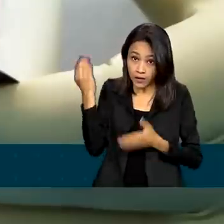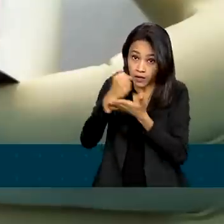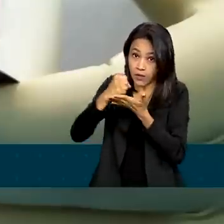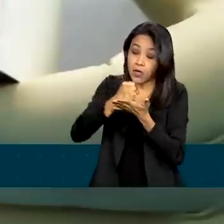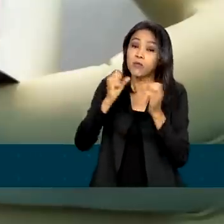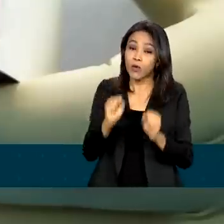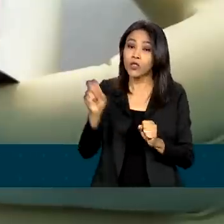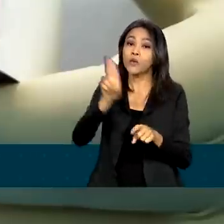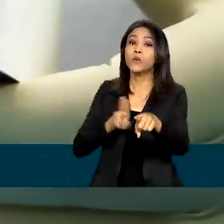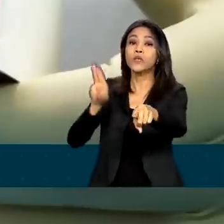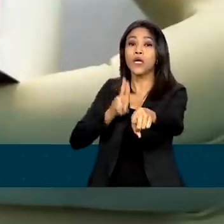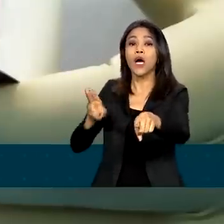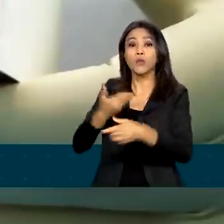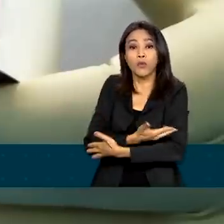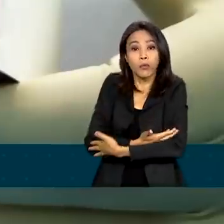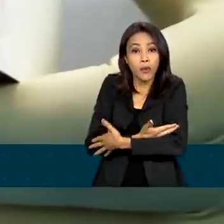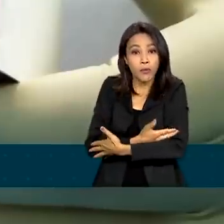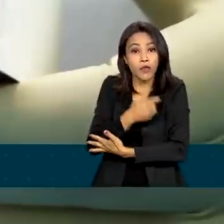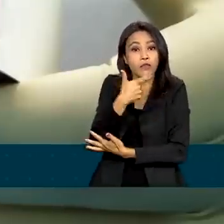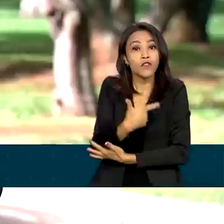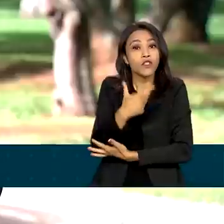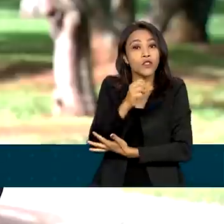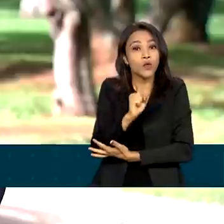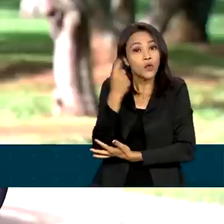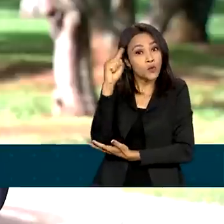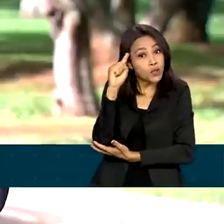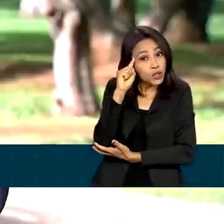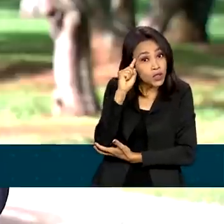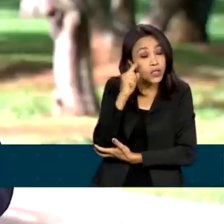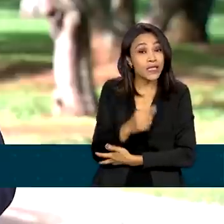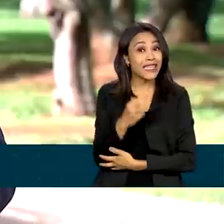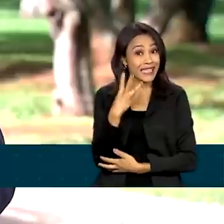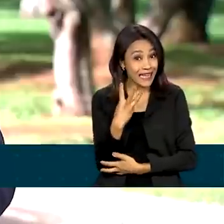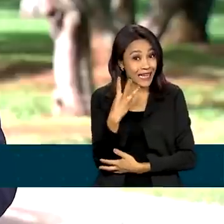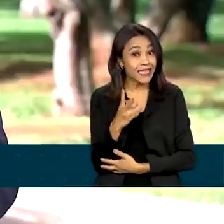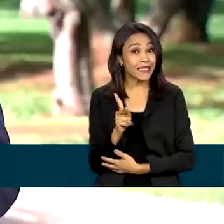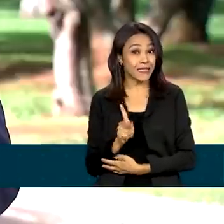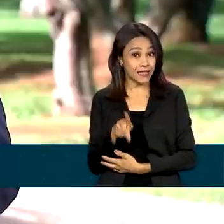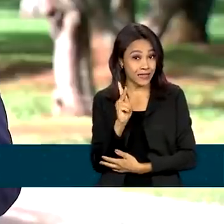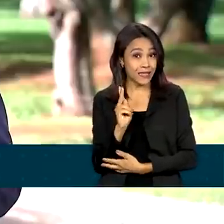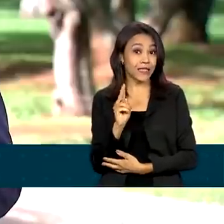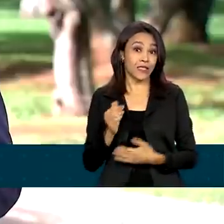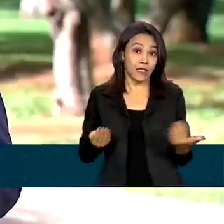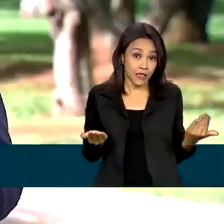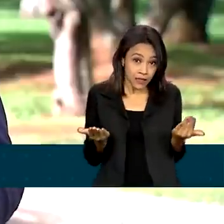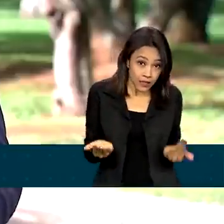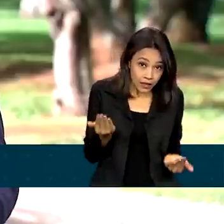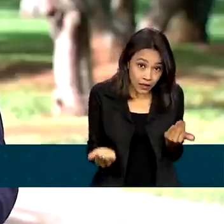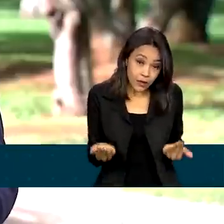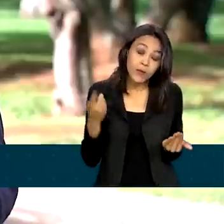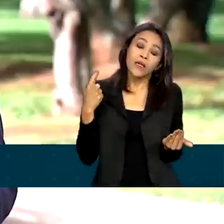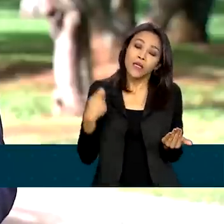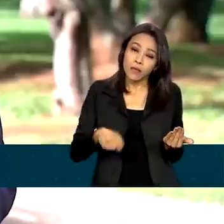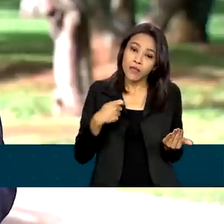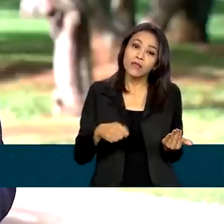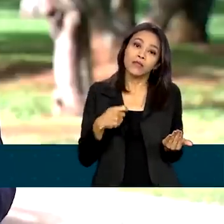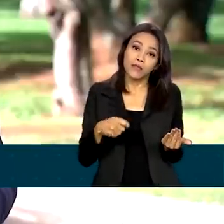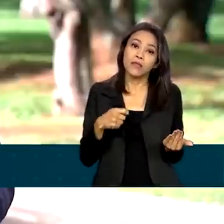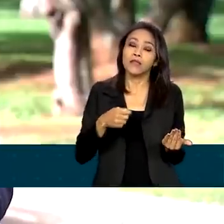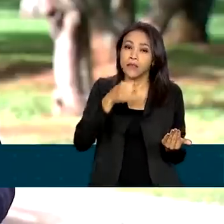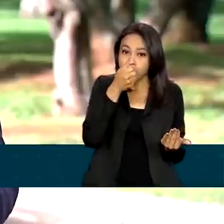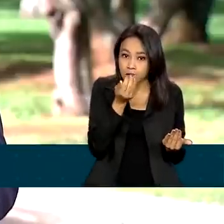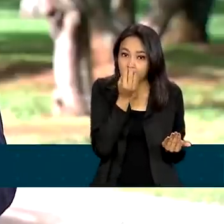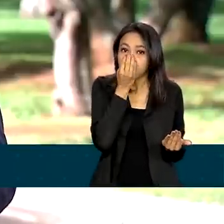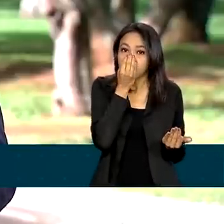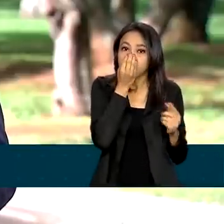bebês a partir dos 28 dias e 3 quilos e que estejam com pneumonia e precisem de oxigênio suplementar. O